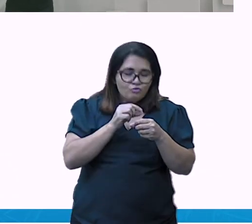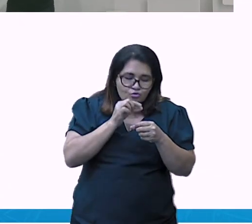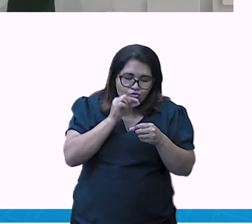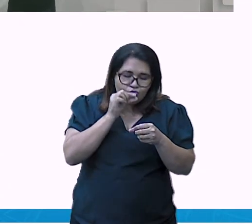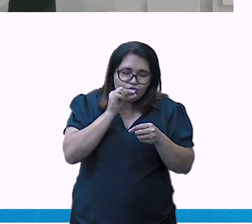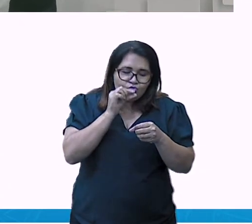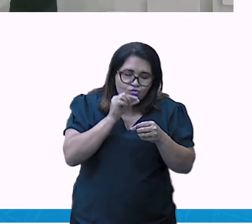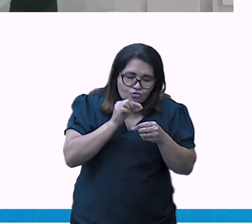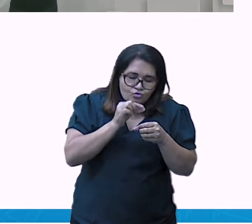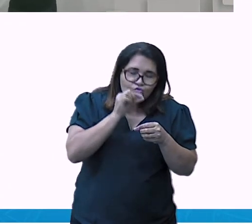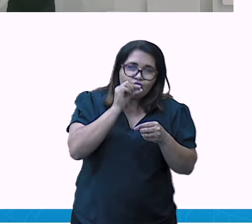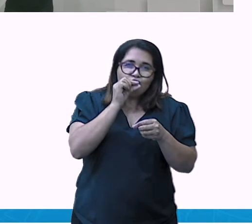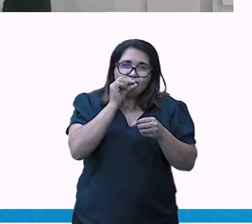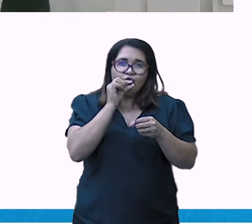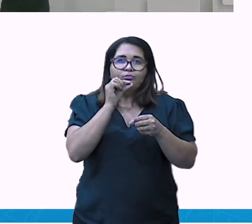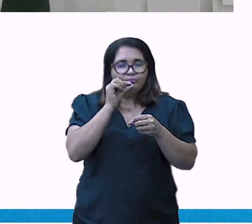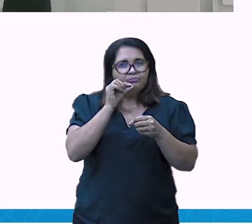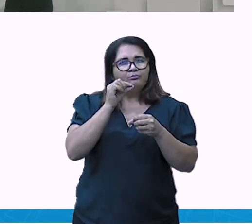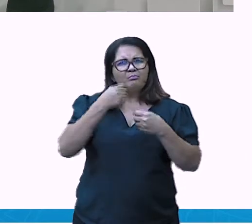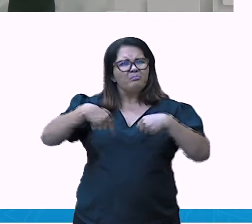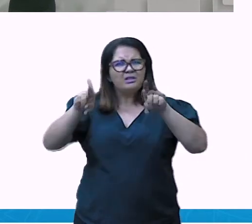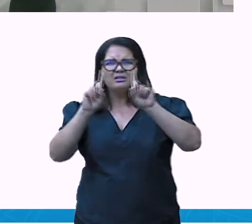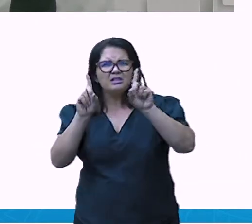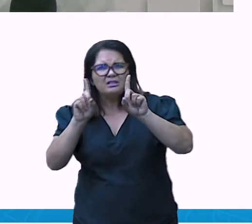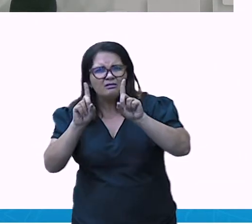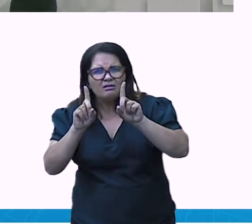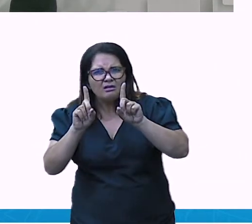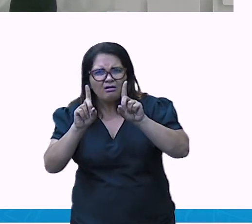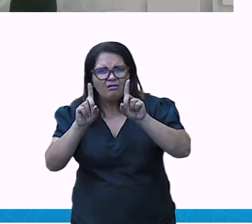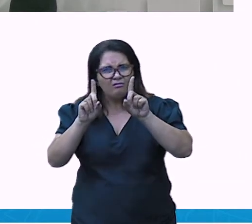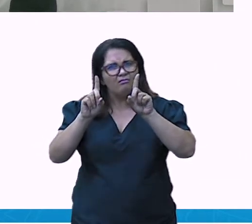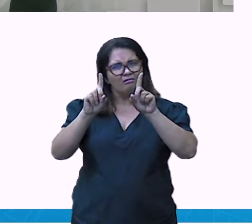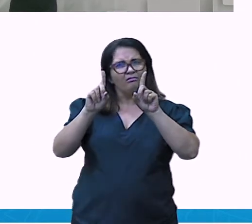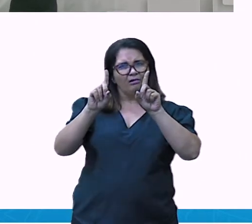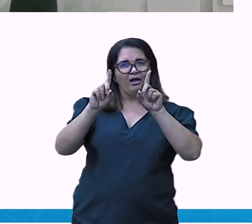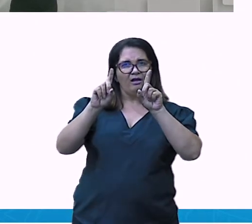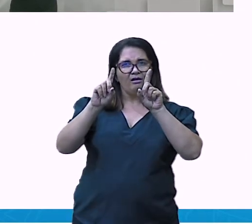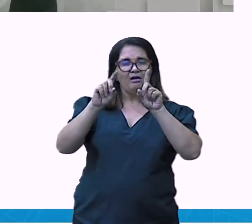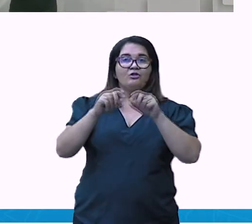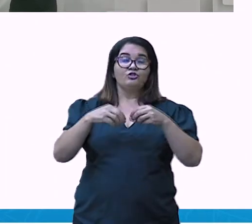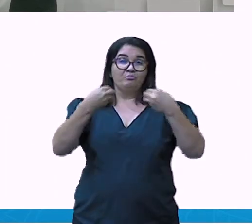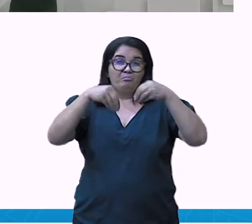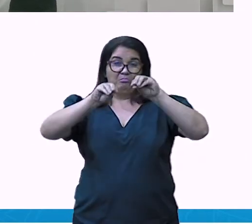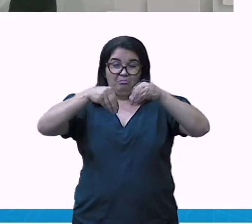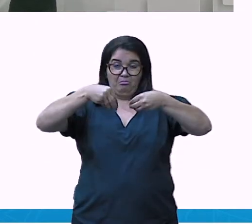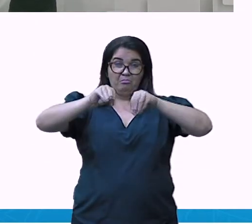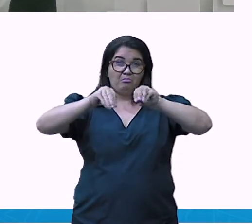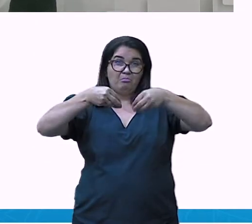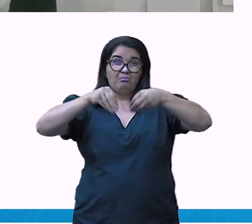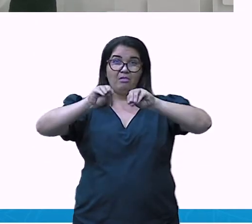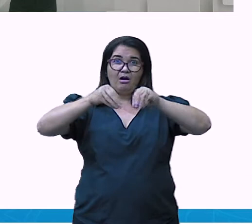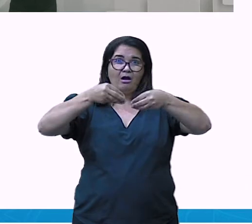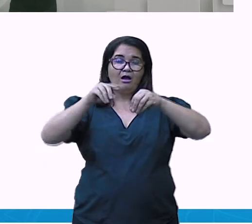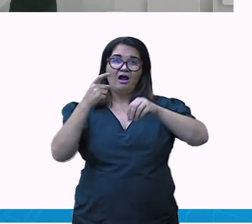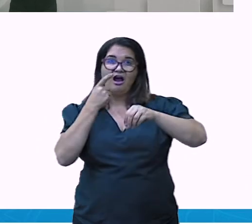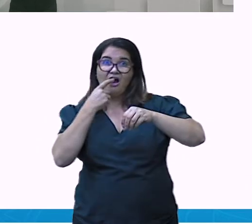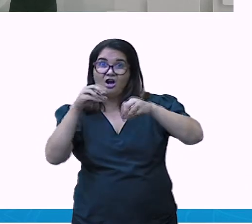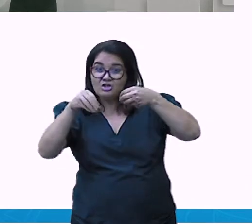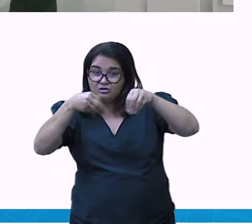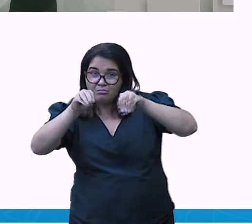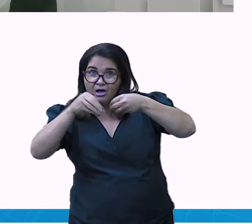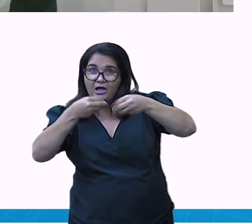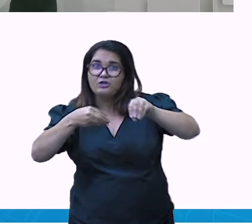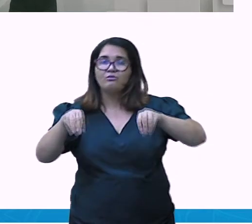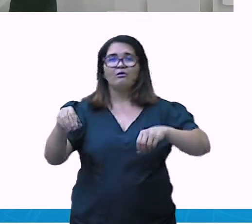recusar os canudos de plástico utilizando os de vidro, né, Hoje em dia, em muitas empresas,